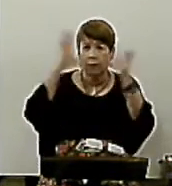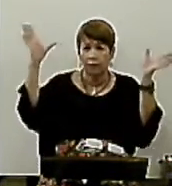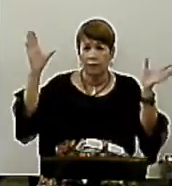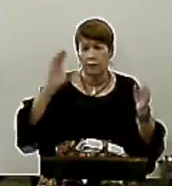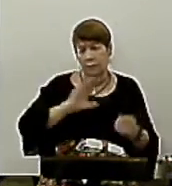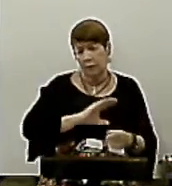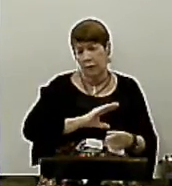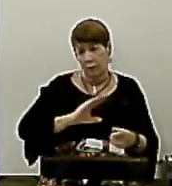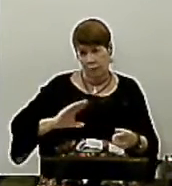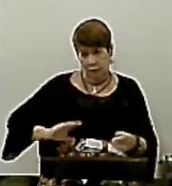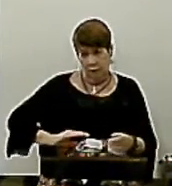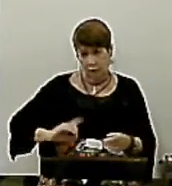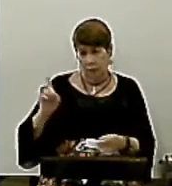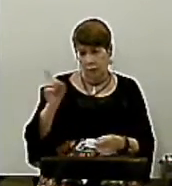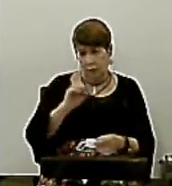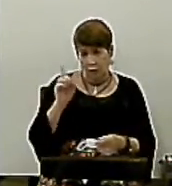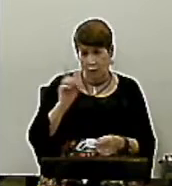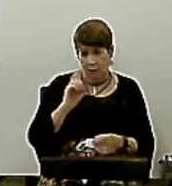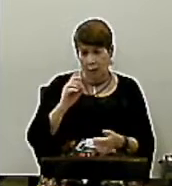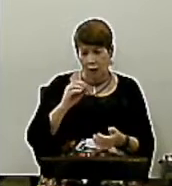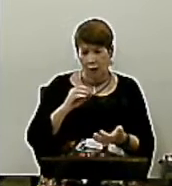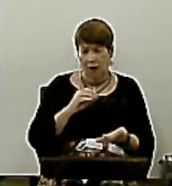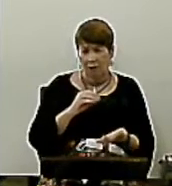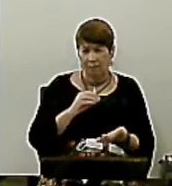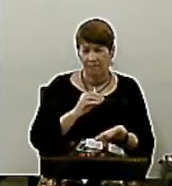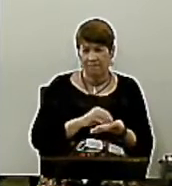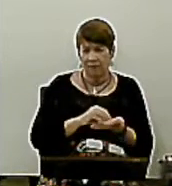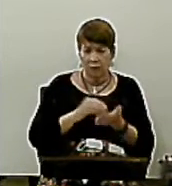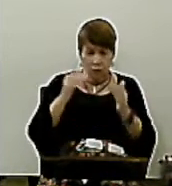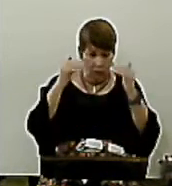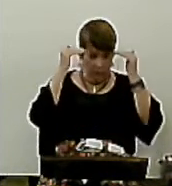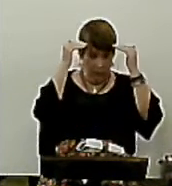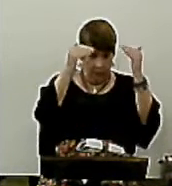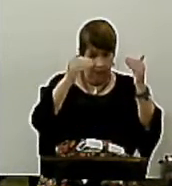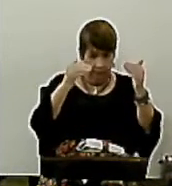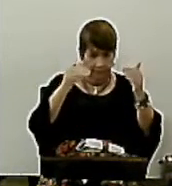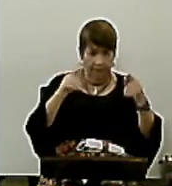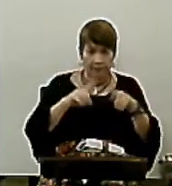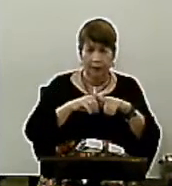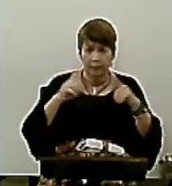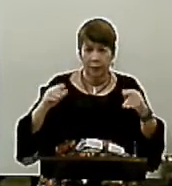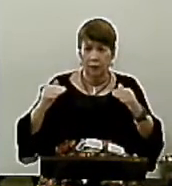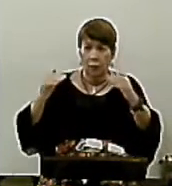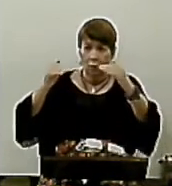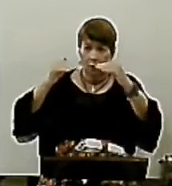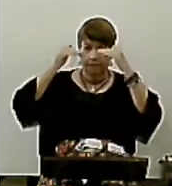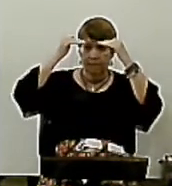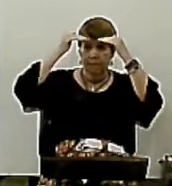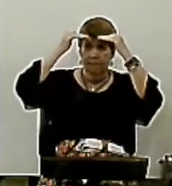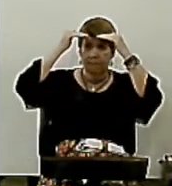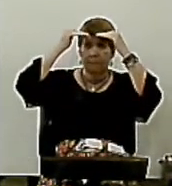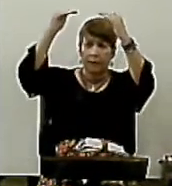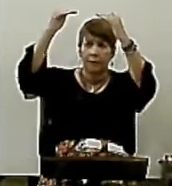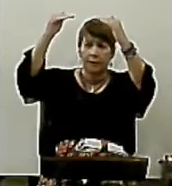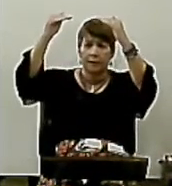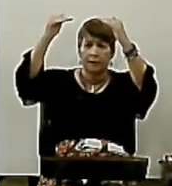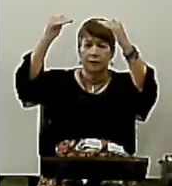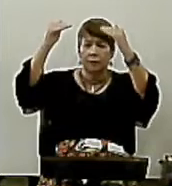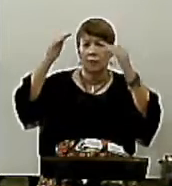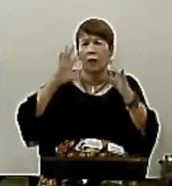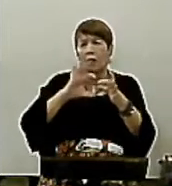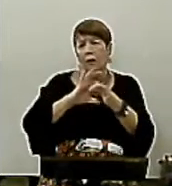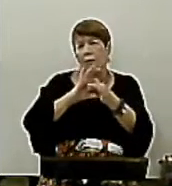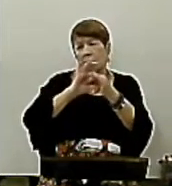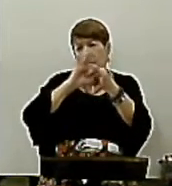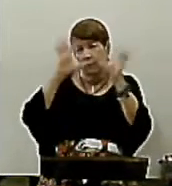não para desobedecer a quem quisermos, mas para obedecermos a Deus espontaneamente